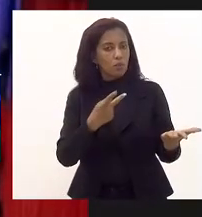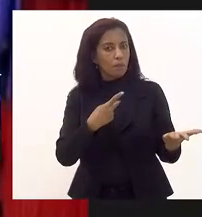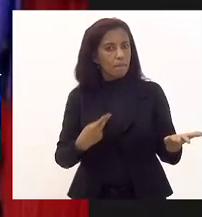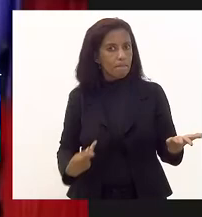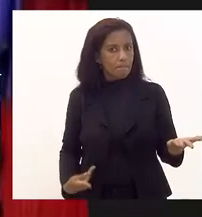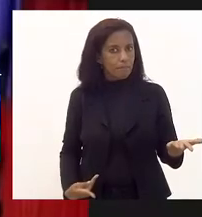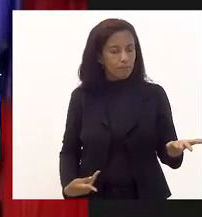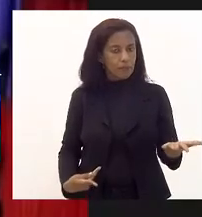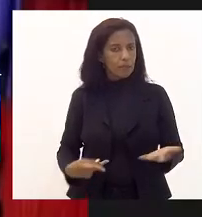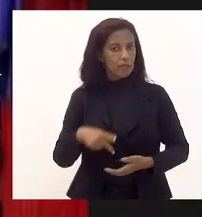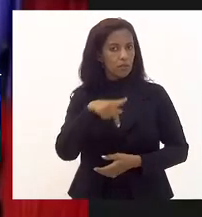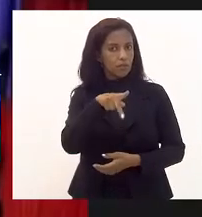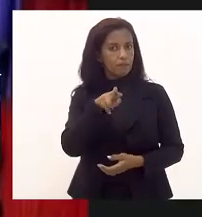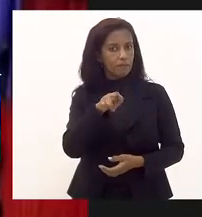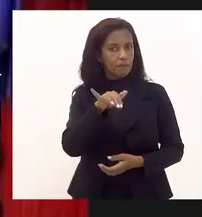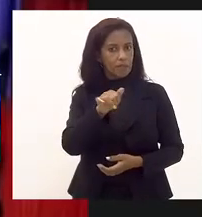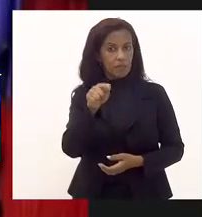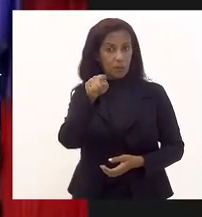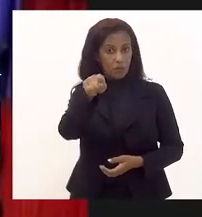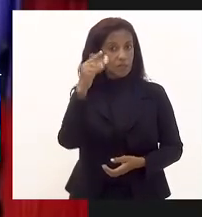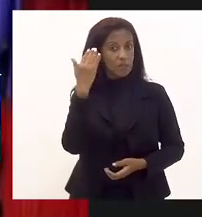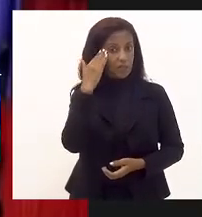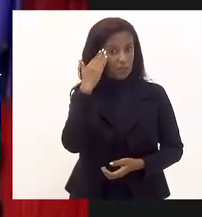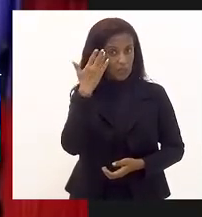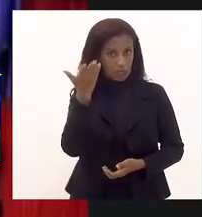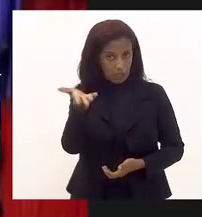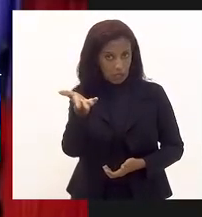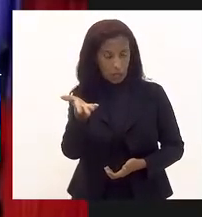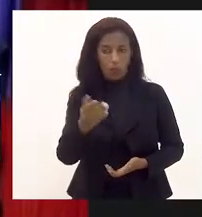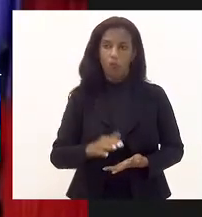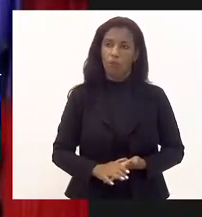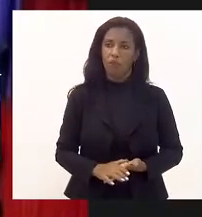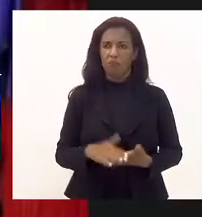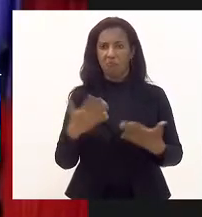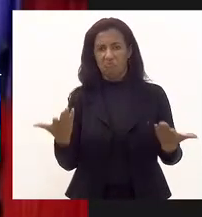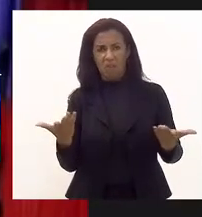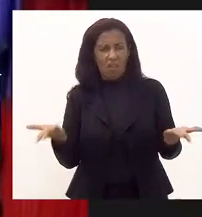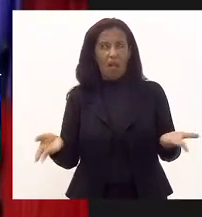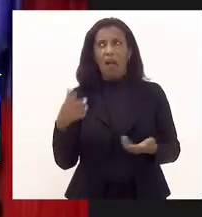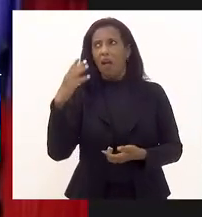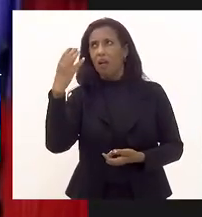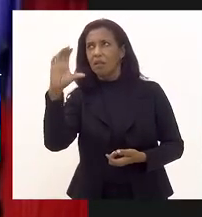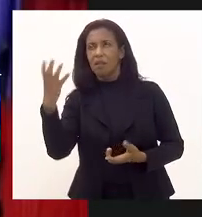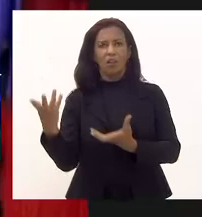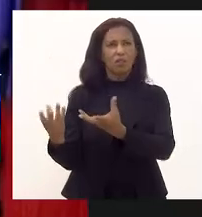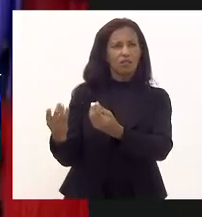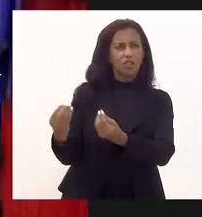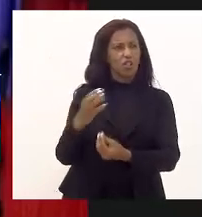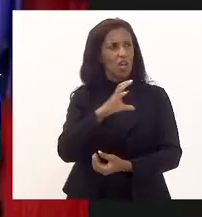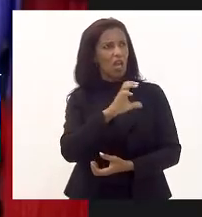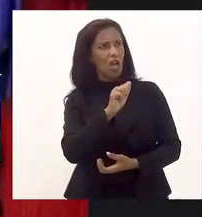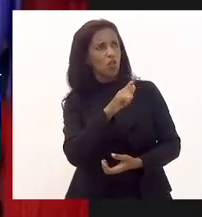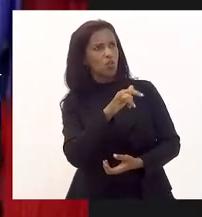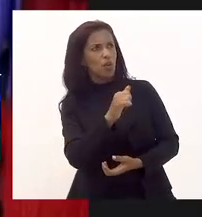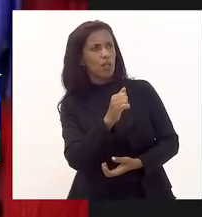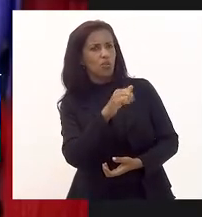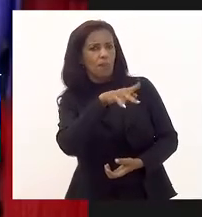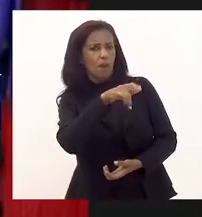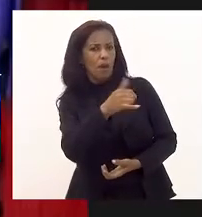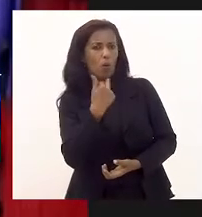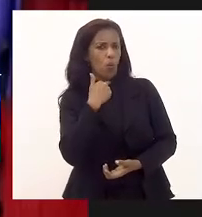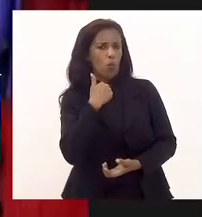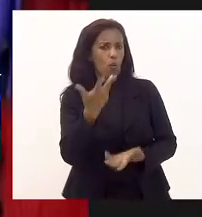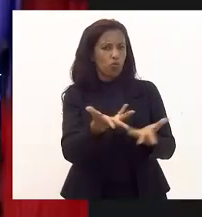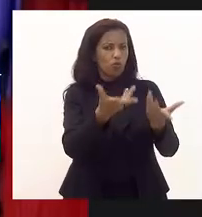Palhano, o que a senhora entendeu, né? A senhora entendeu que Niterói estava lotado, que Caxeiro de Macacu não poderia mais